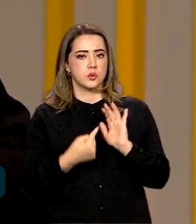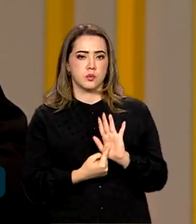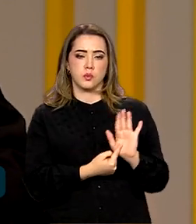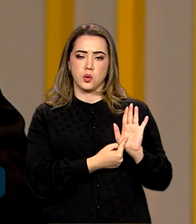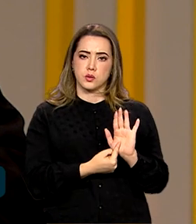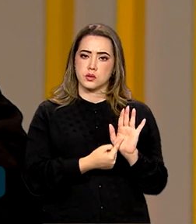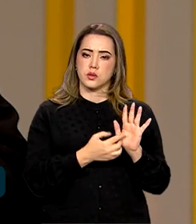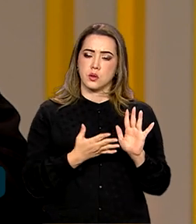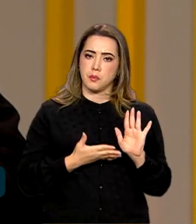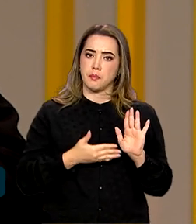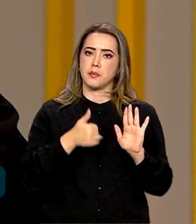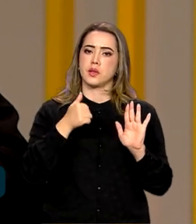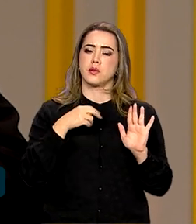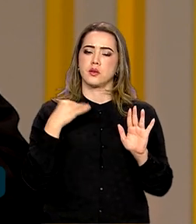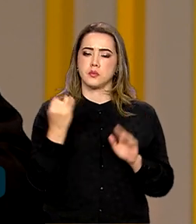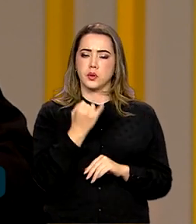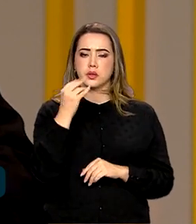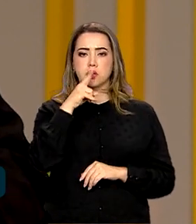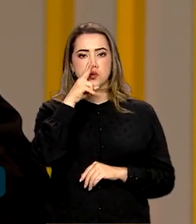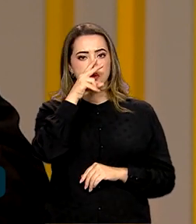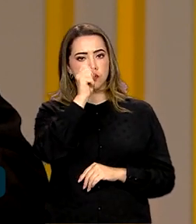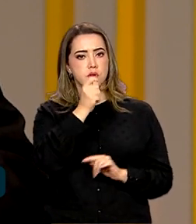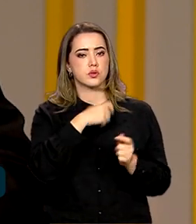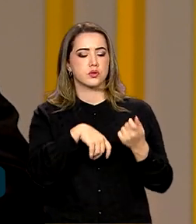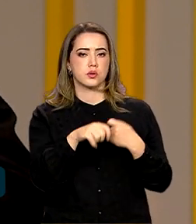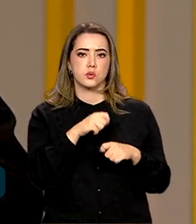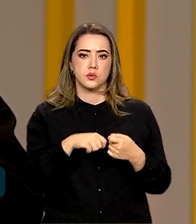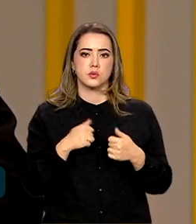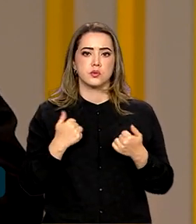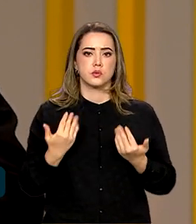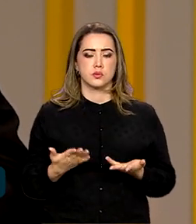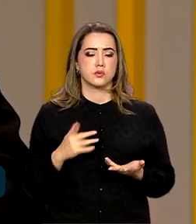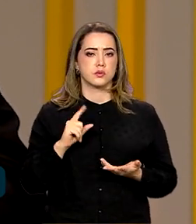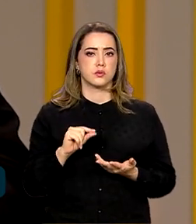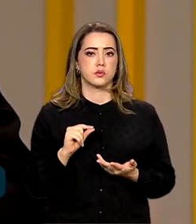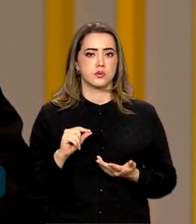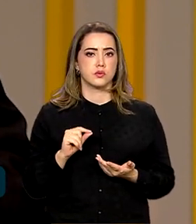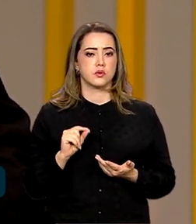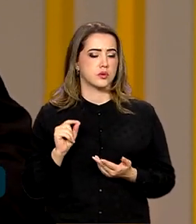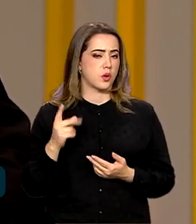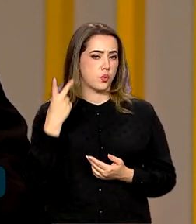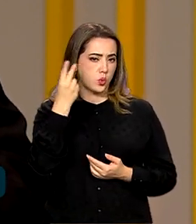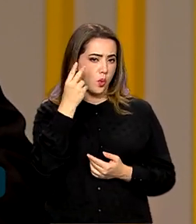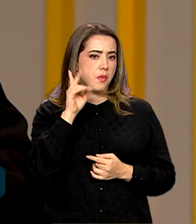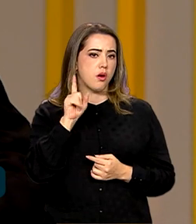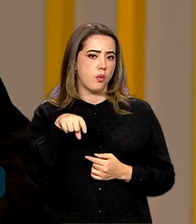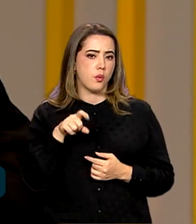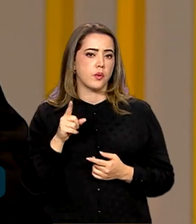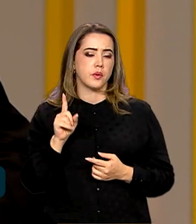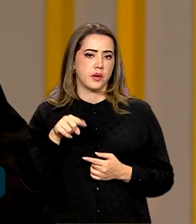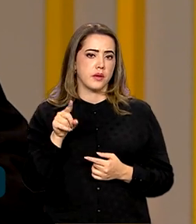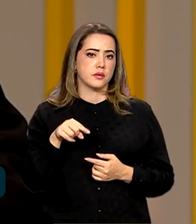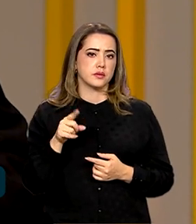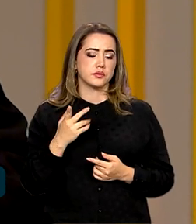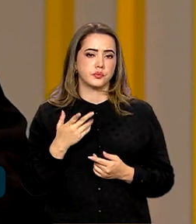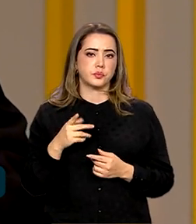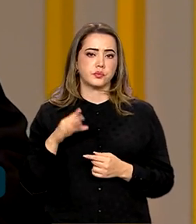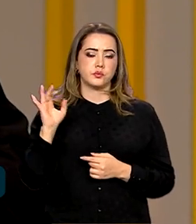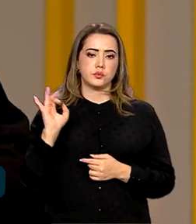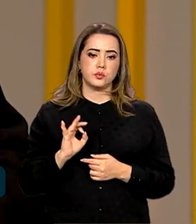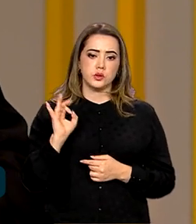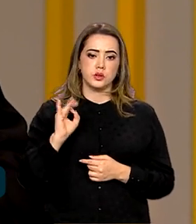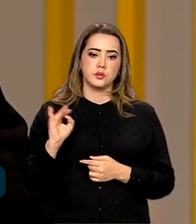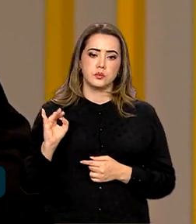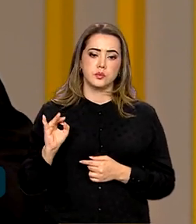uma melhora muito forte na economia e, com isso, a tendência natural é que os chamados indicadores